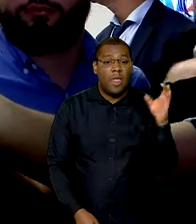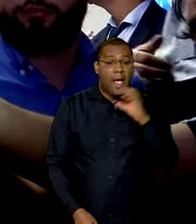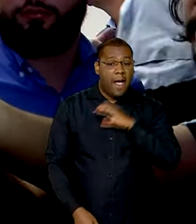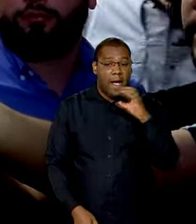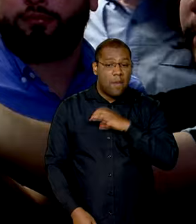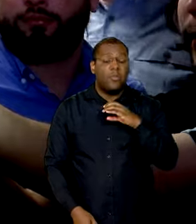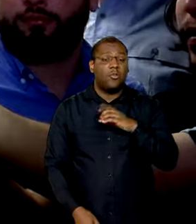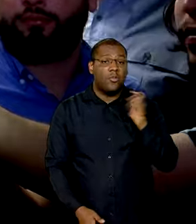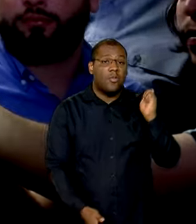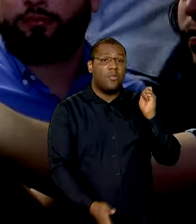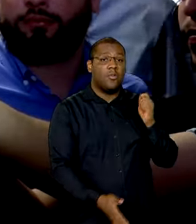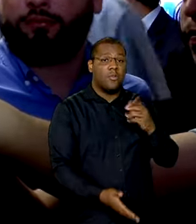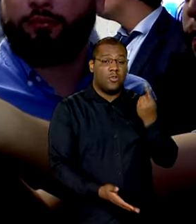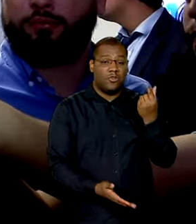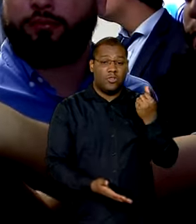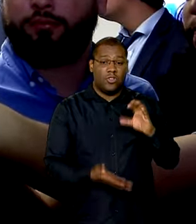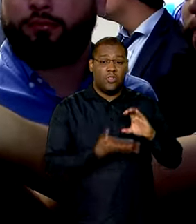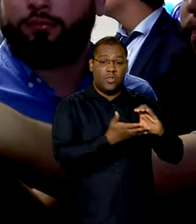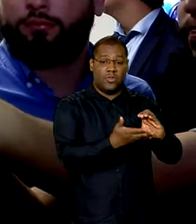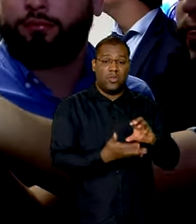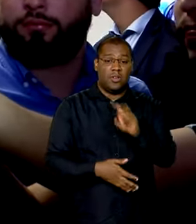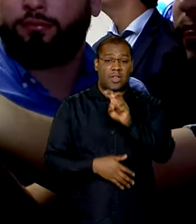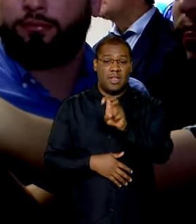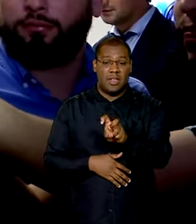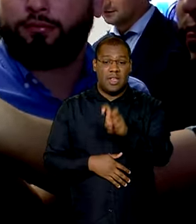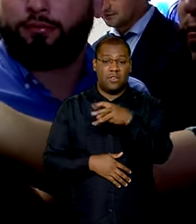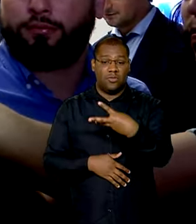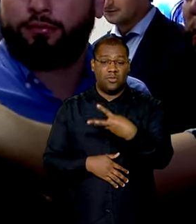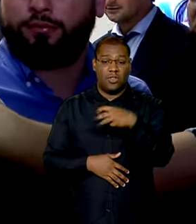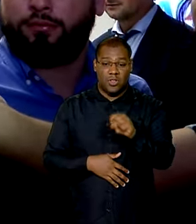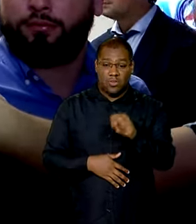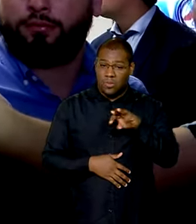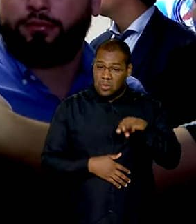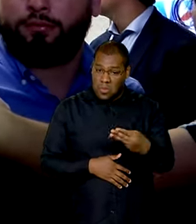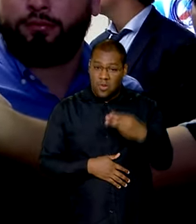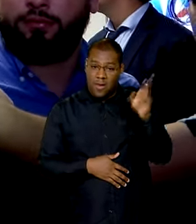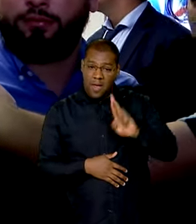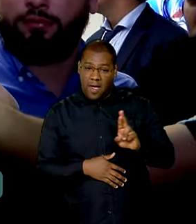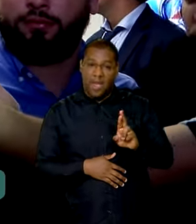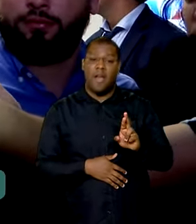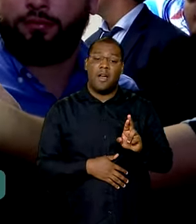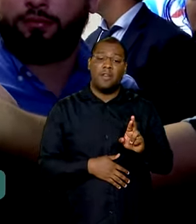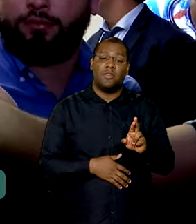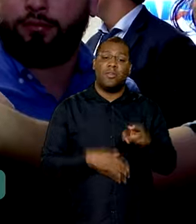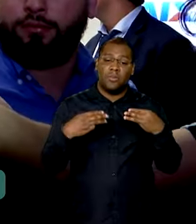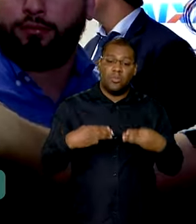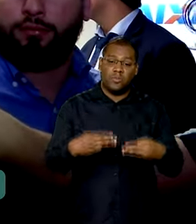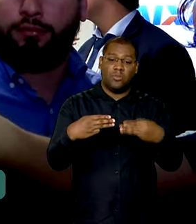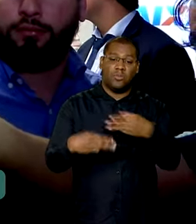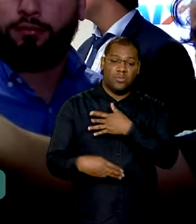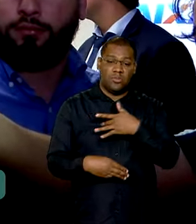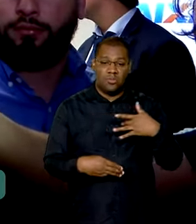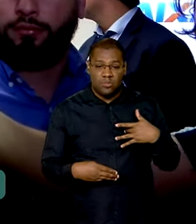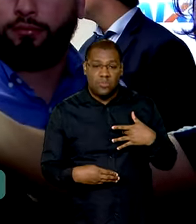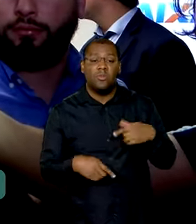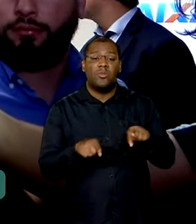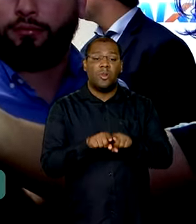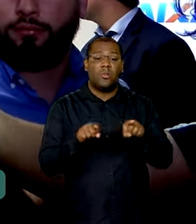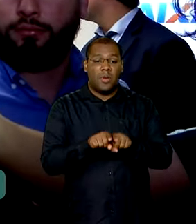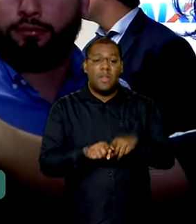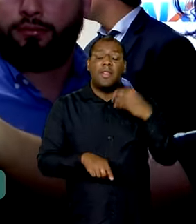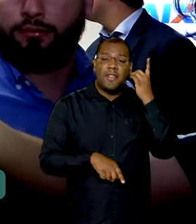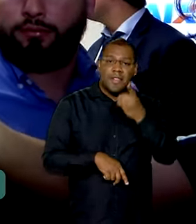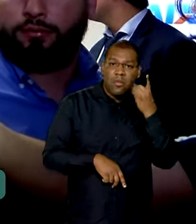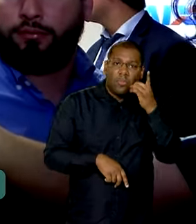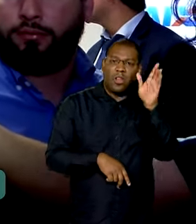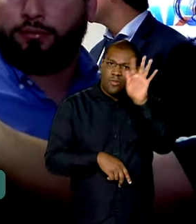538 milhões de reais de emendas individuais na saúde de parlamentares da bancada federal, deputados